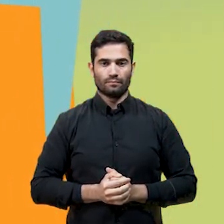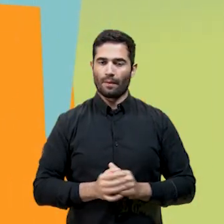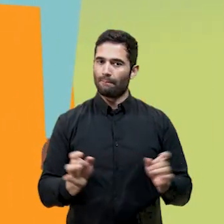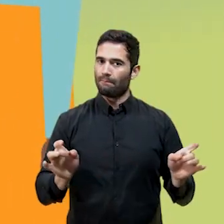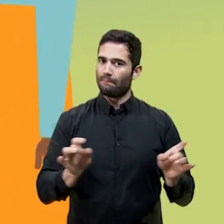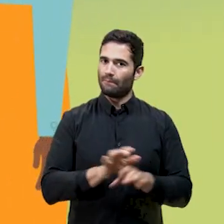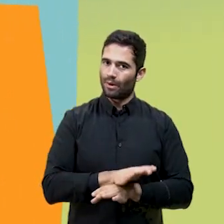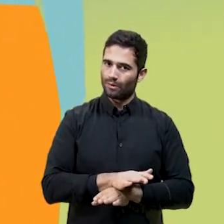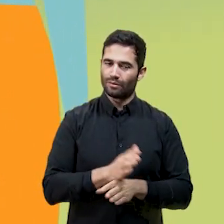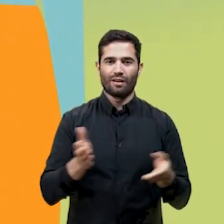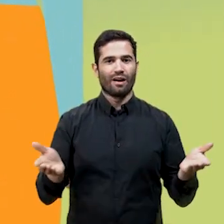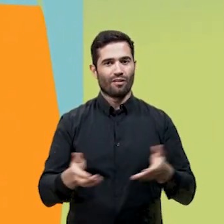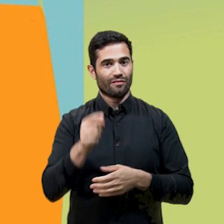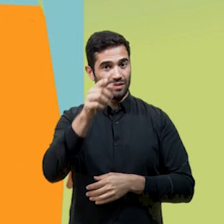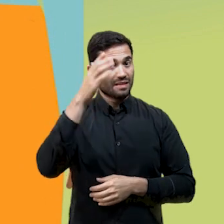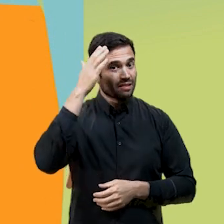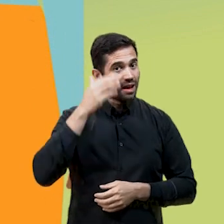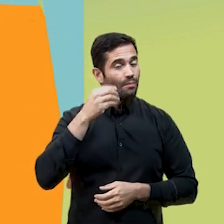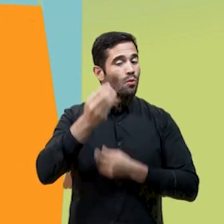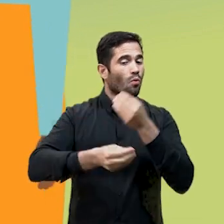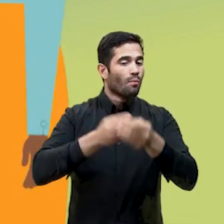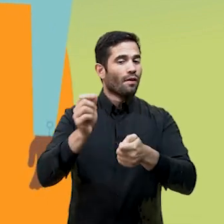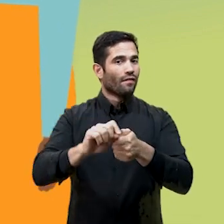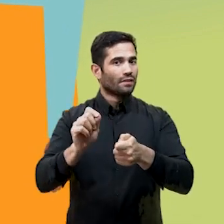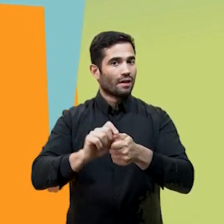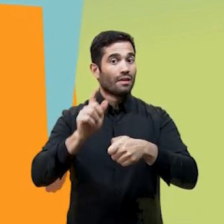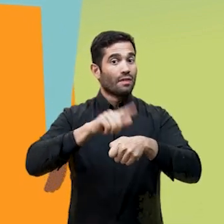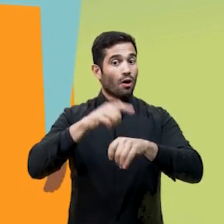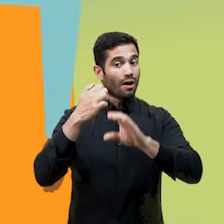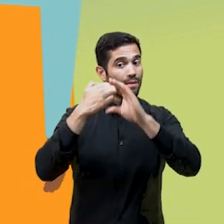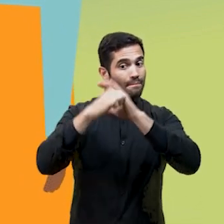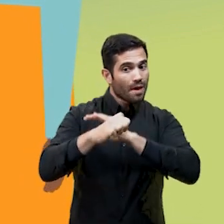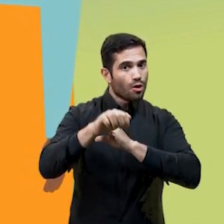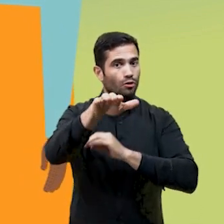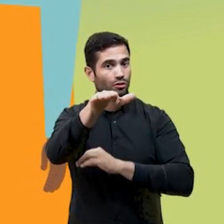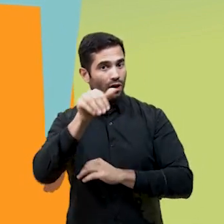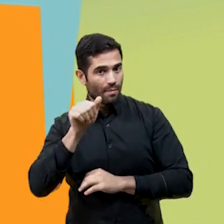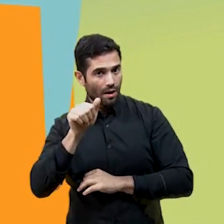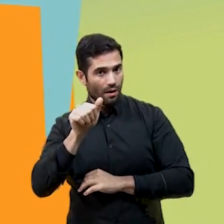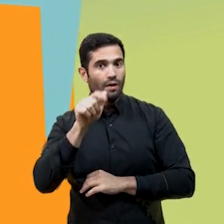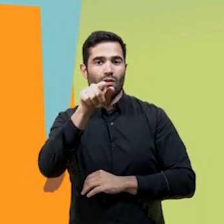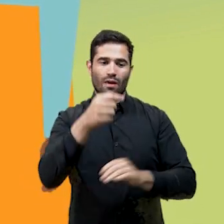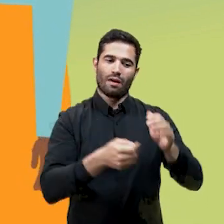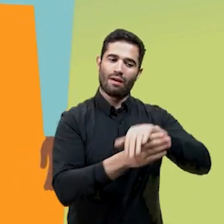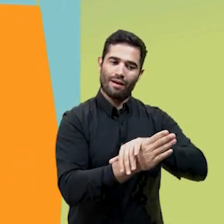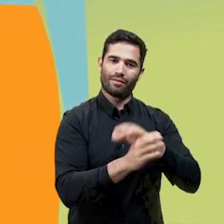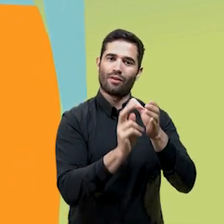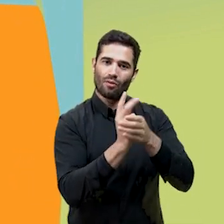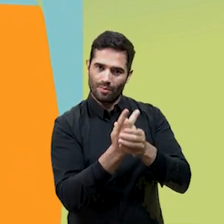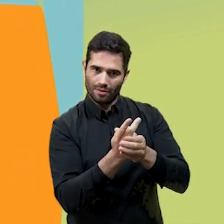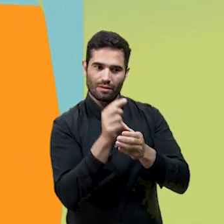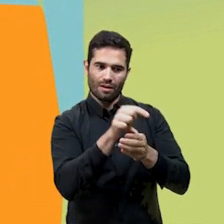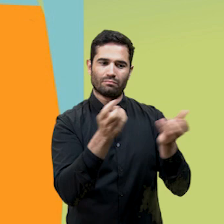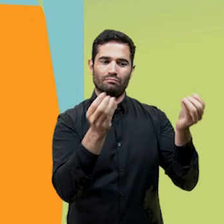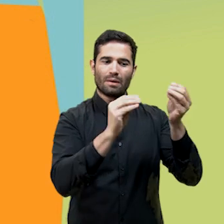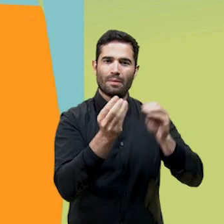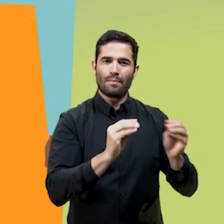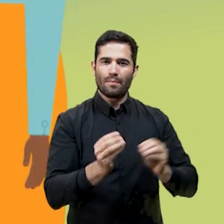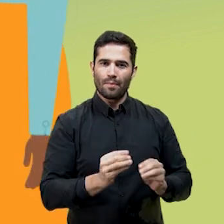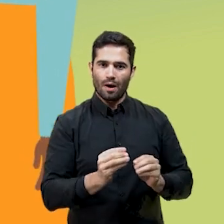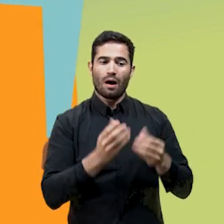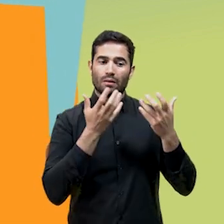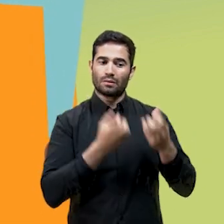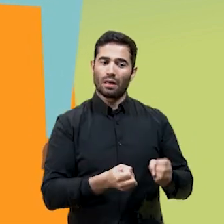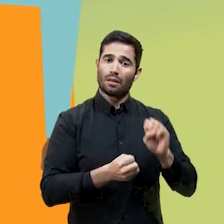Pronto! Agora que já sabe o que fazer, quando receber o e-mail de convocação, acesse o aplicativo Solgov e retorne sobre o